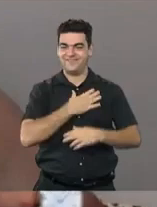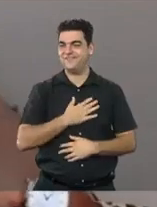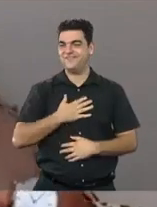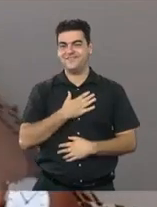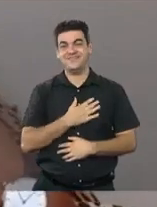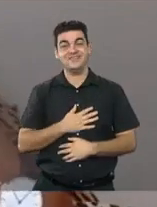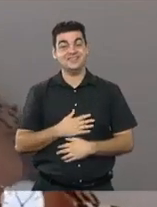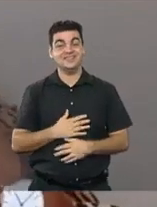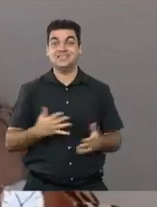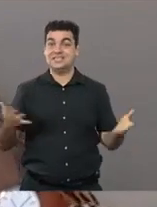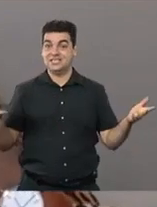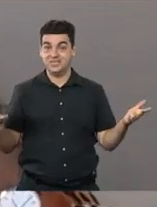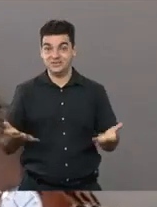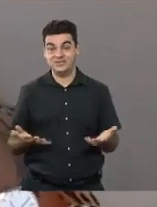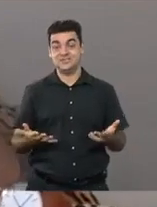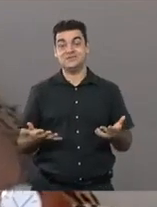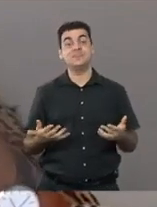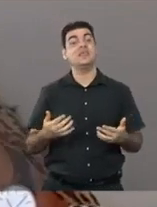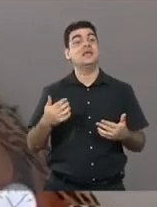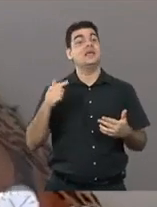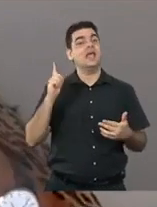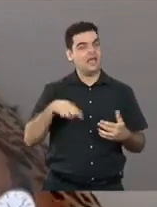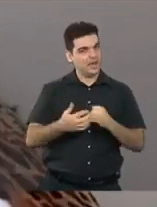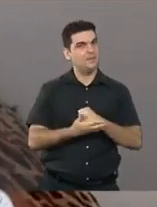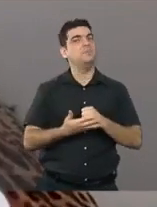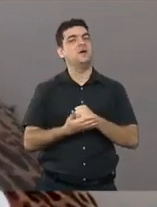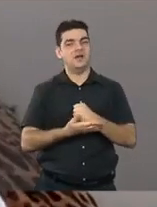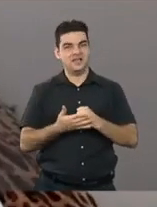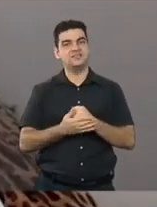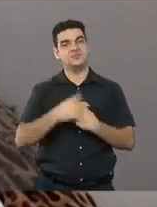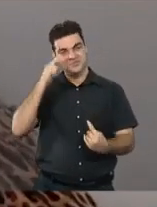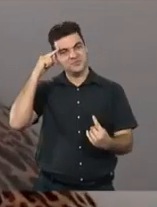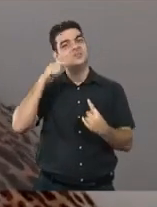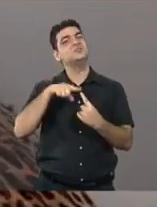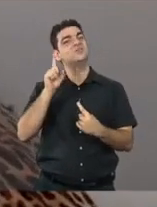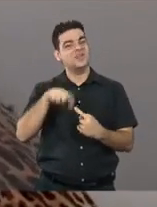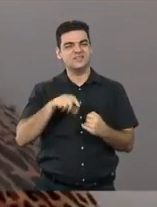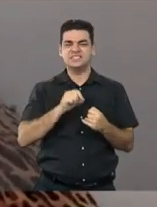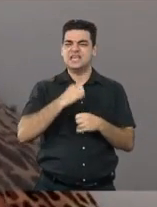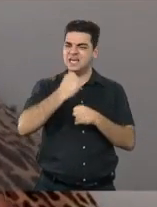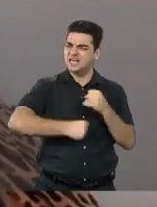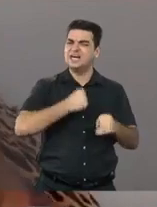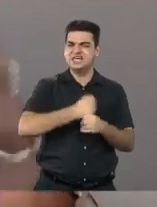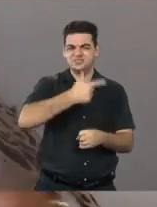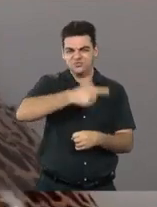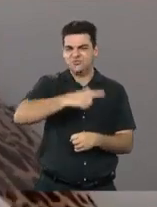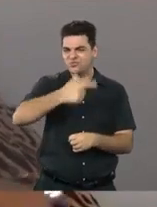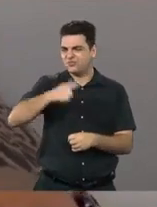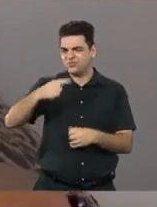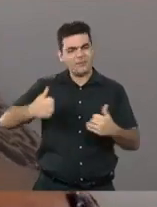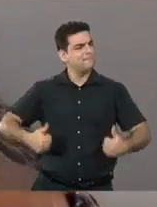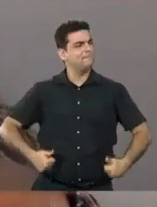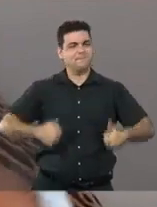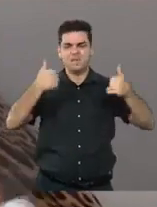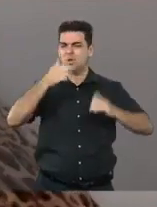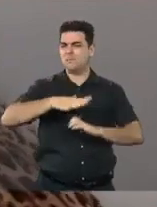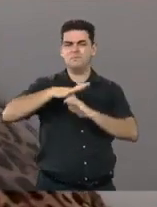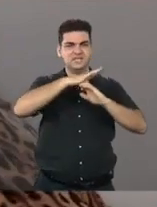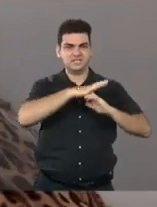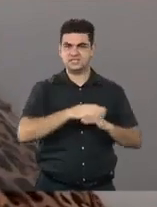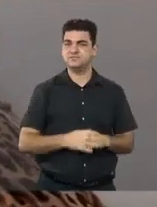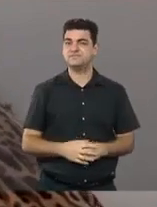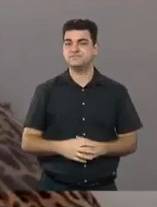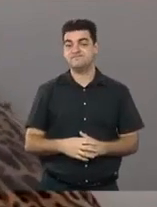continuamos tendo, assim, a nossa espinha. Nosso propósito é fazer para o outro o que eu gostaria que fizesse a você. E a gente leva isso muito a sério.